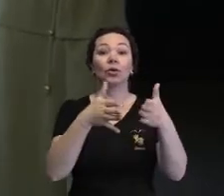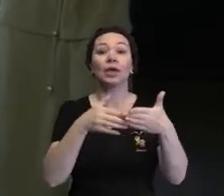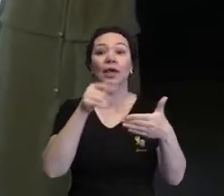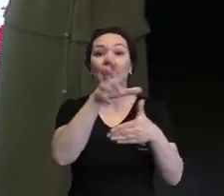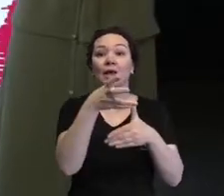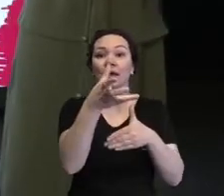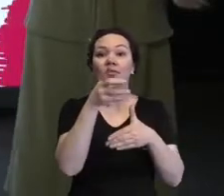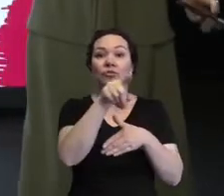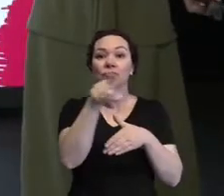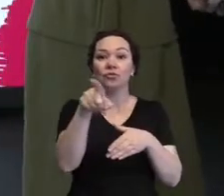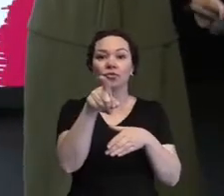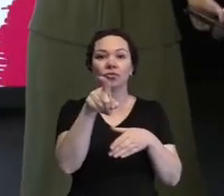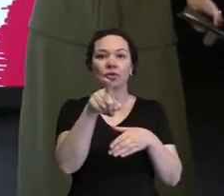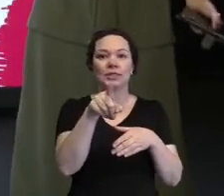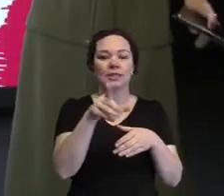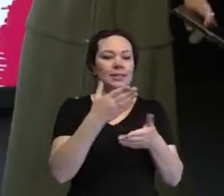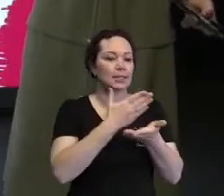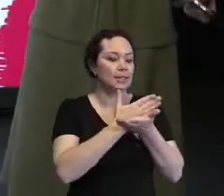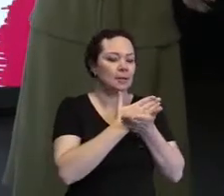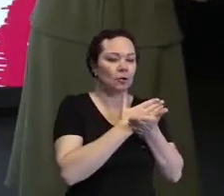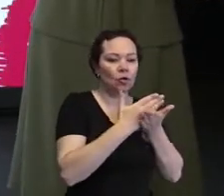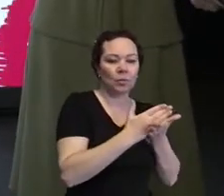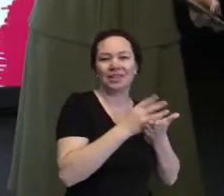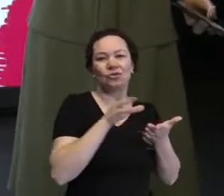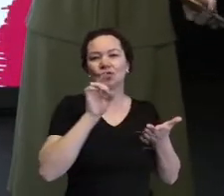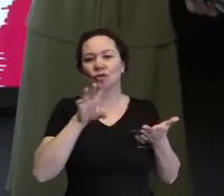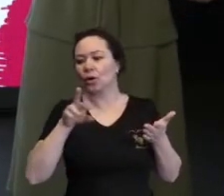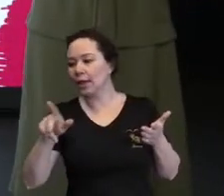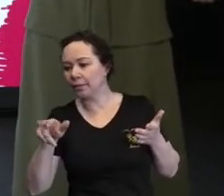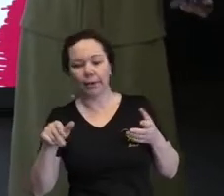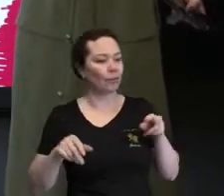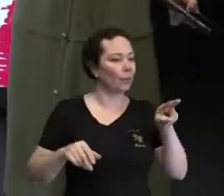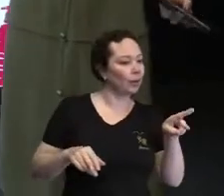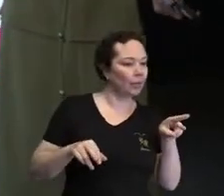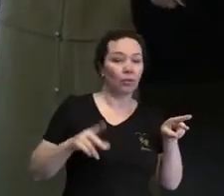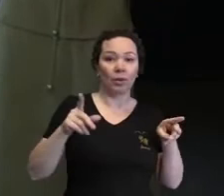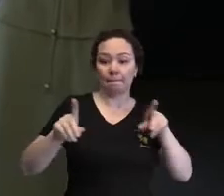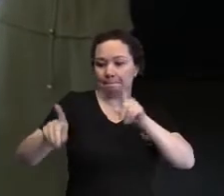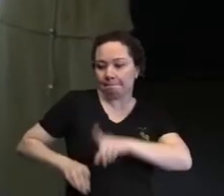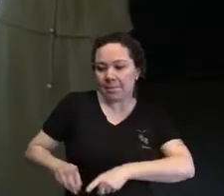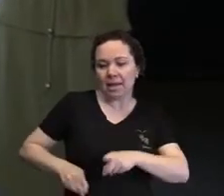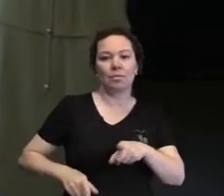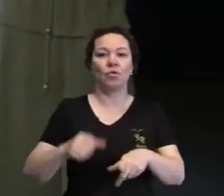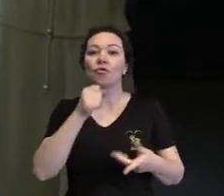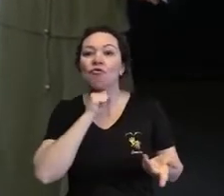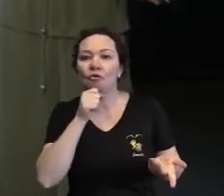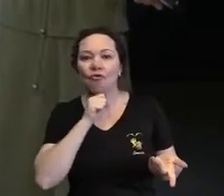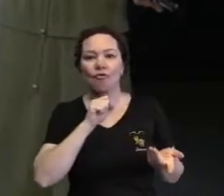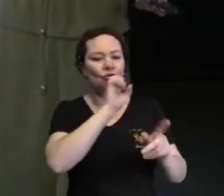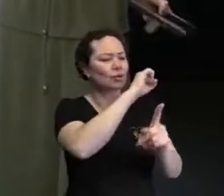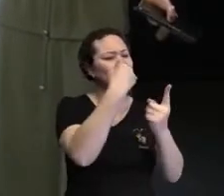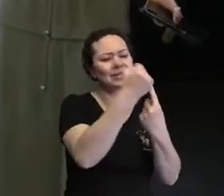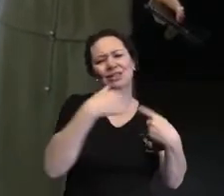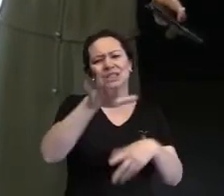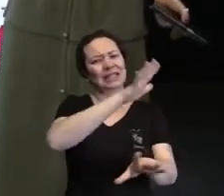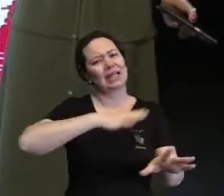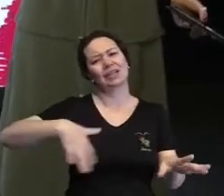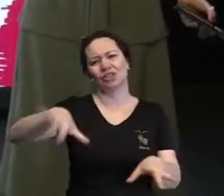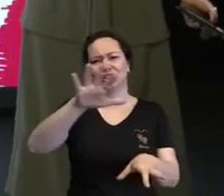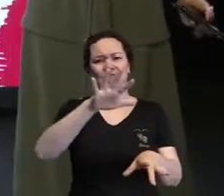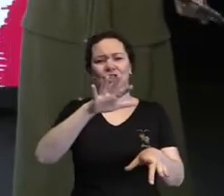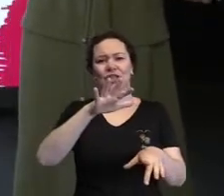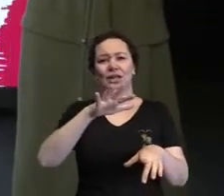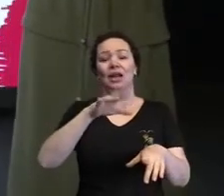Porque aqui eu não falo só de irmão para irmão. Eu falo de primos, eu falo de avós, eu falo da sociedade como um todo. Que,